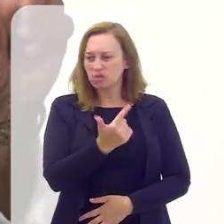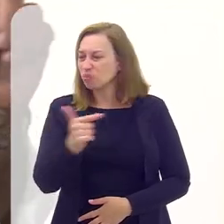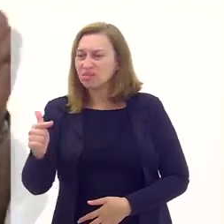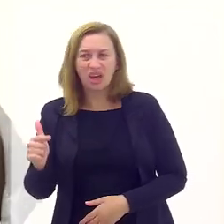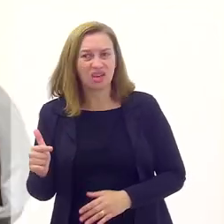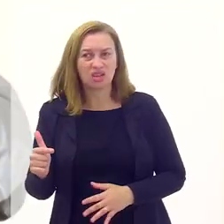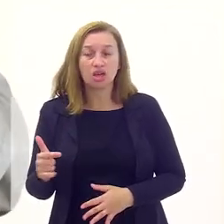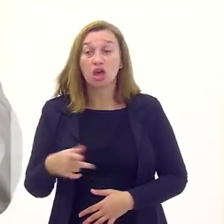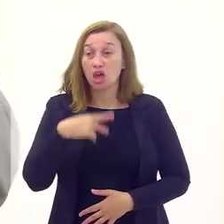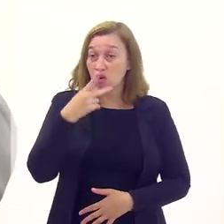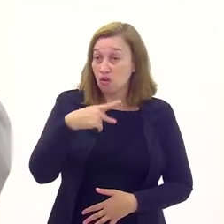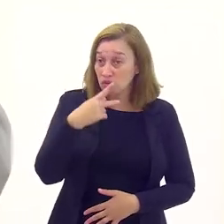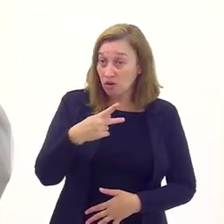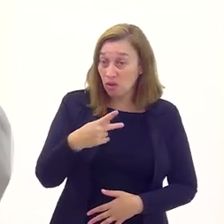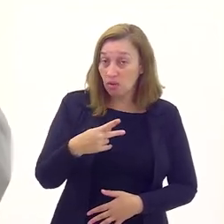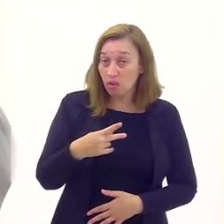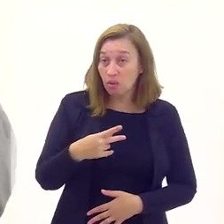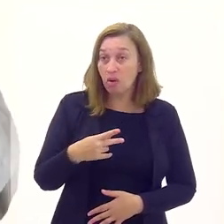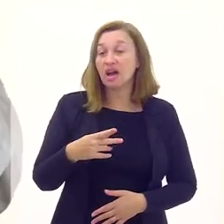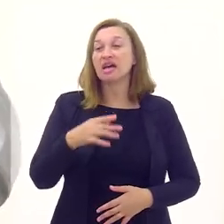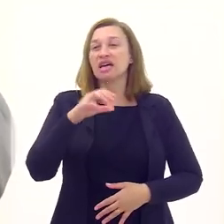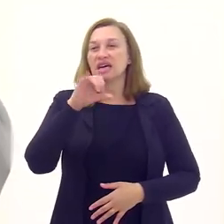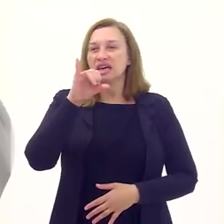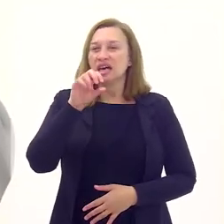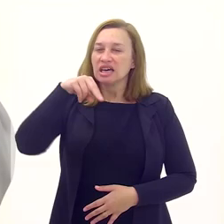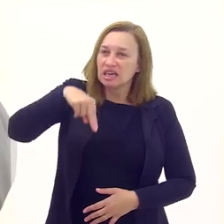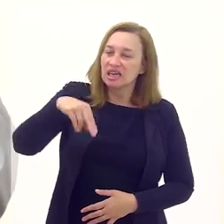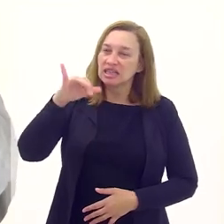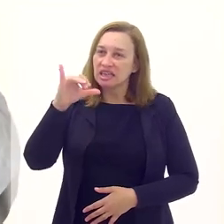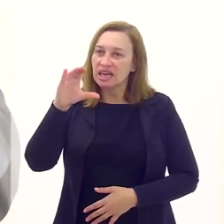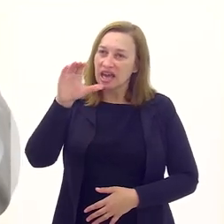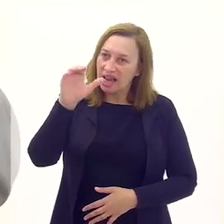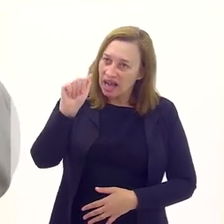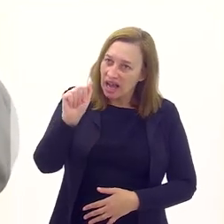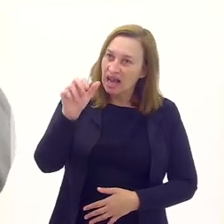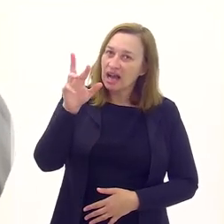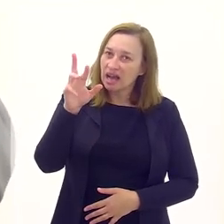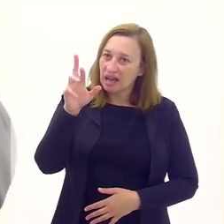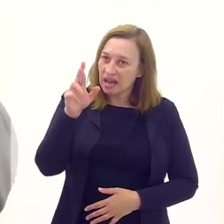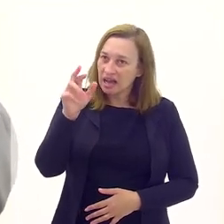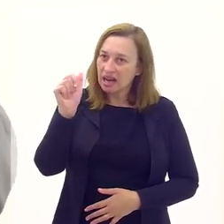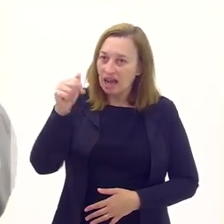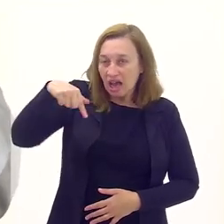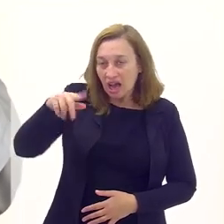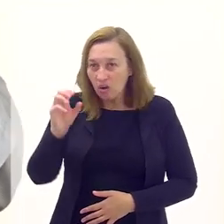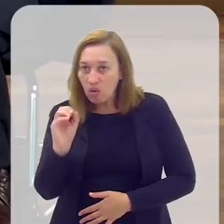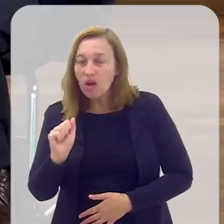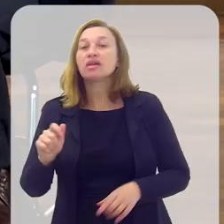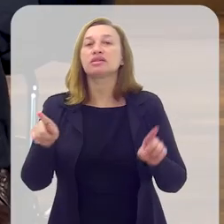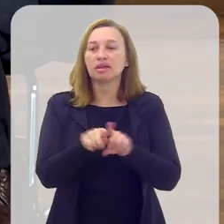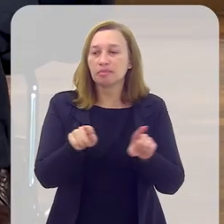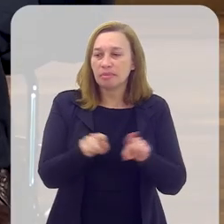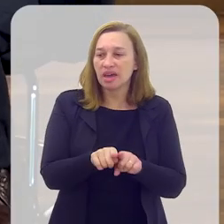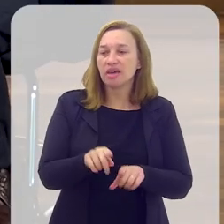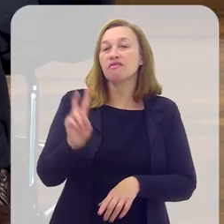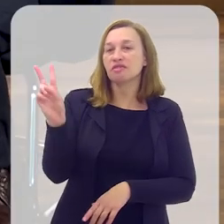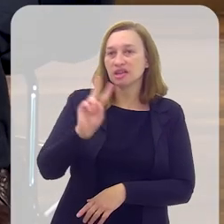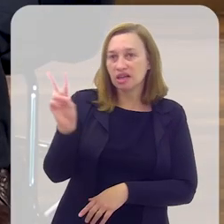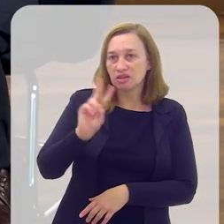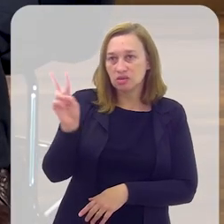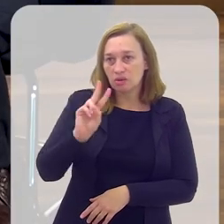boa. Eu me refiro ao regime da Nicarágua, ao regime da Venezuela, onde o judiciário é manietado, onde